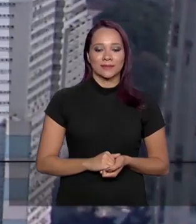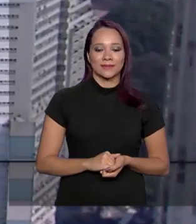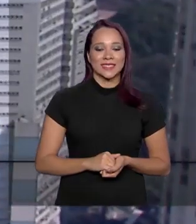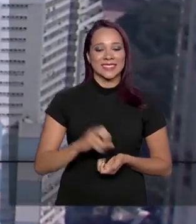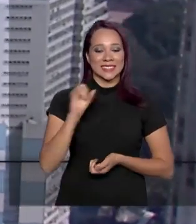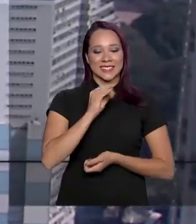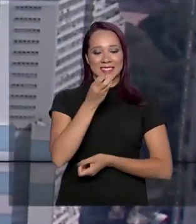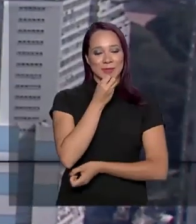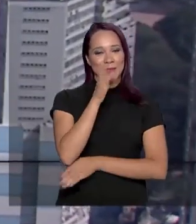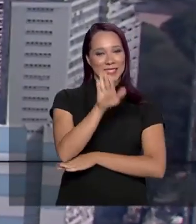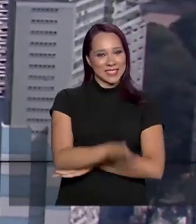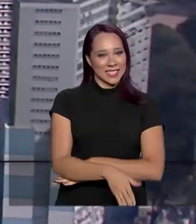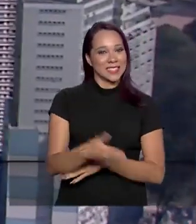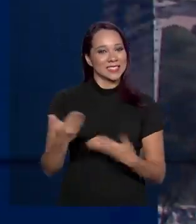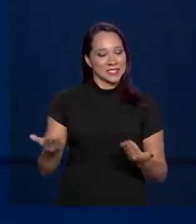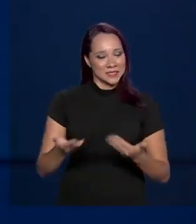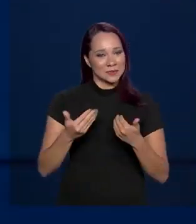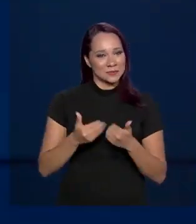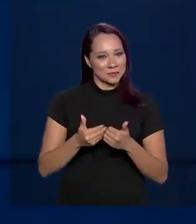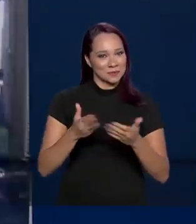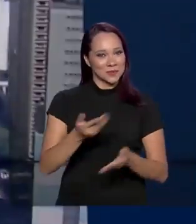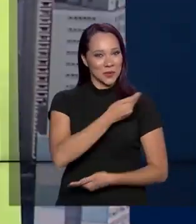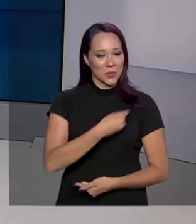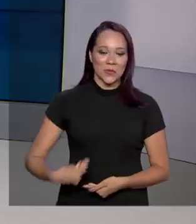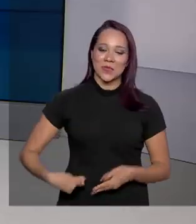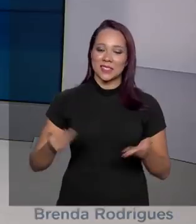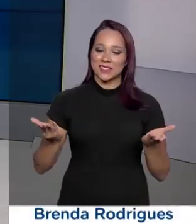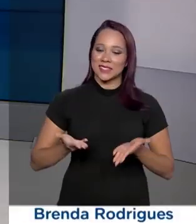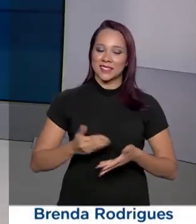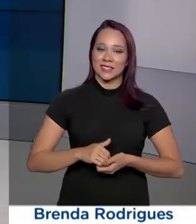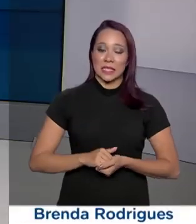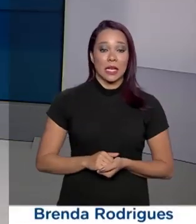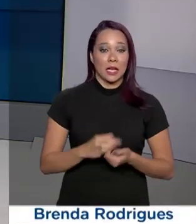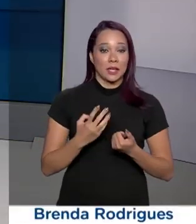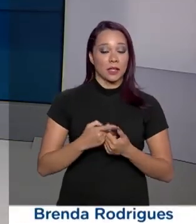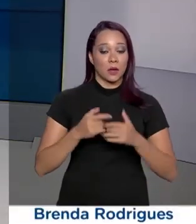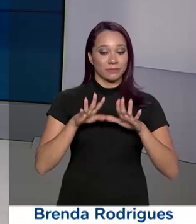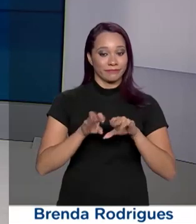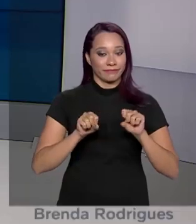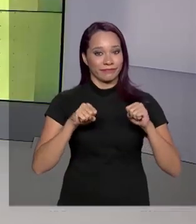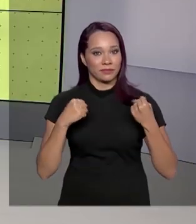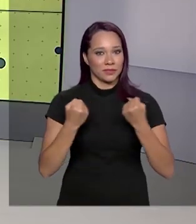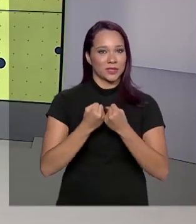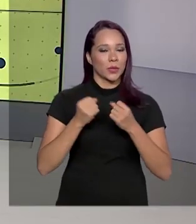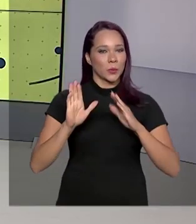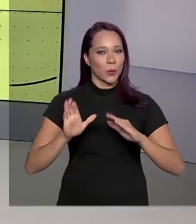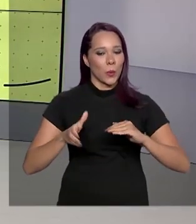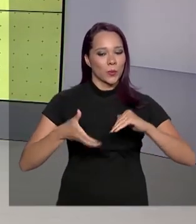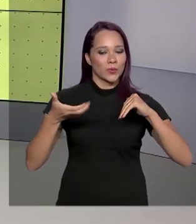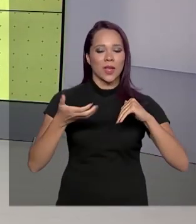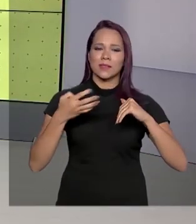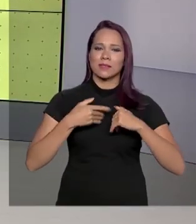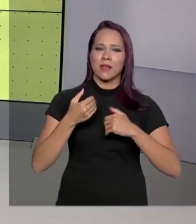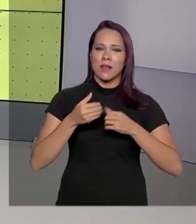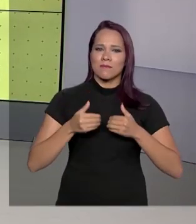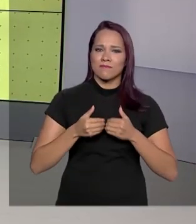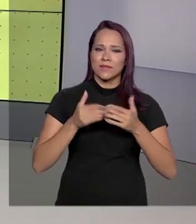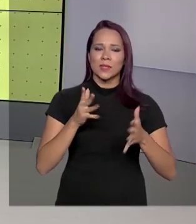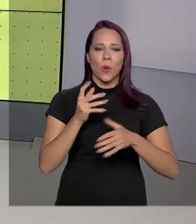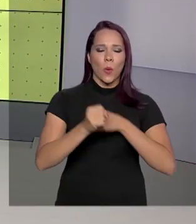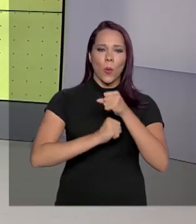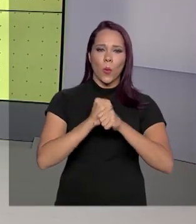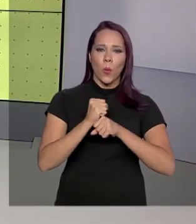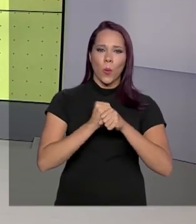Olá, boa tarde. Já está no ar mais um governo agora. Uma sessão solene no Congresso Nacional inaugurou hoje o ano legislativo de